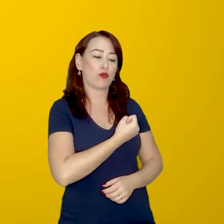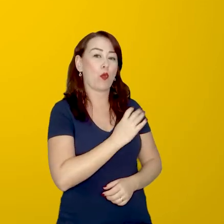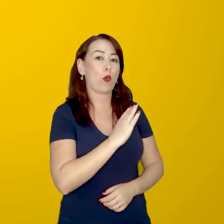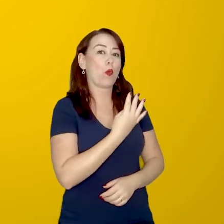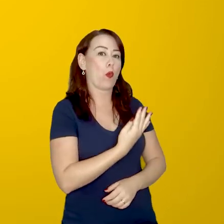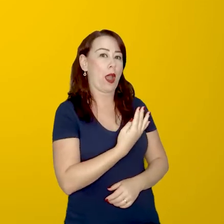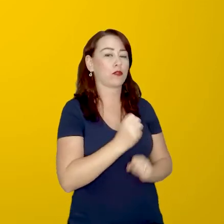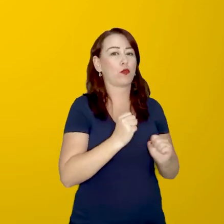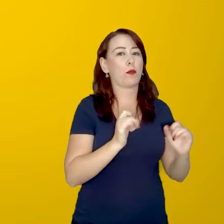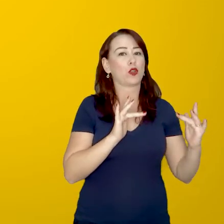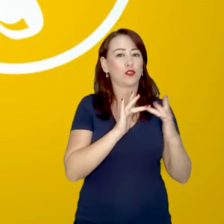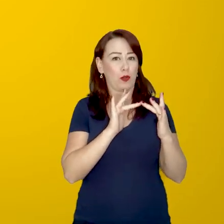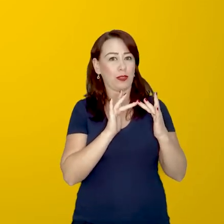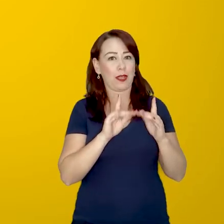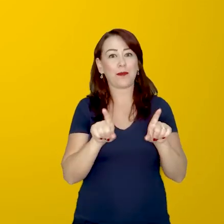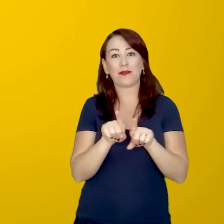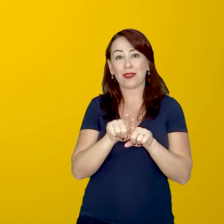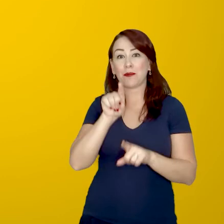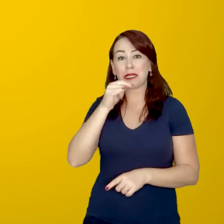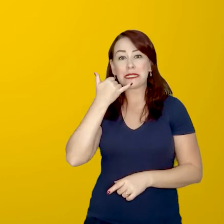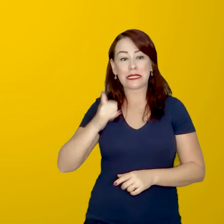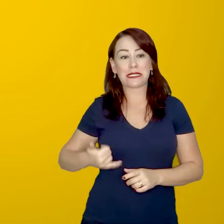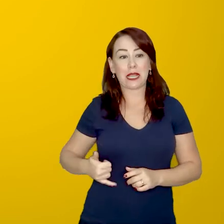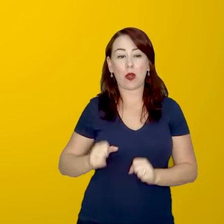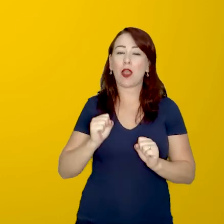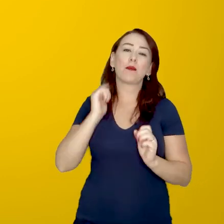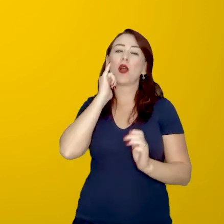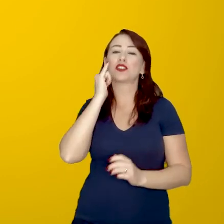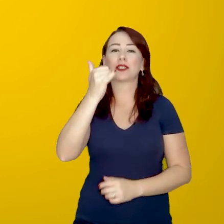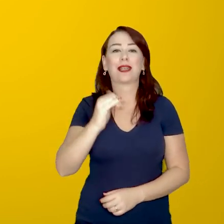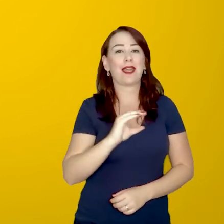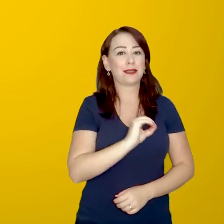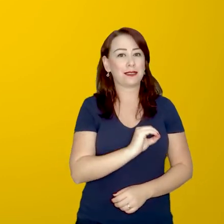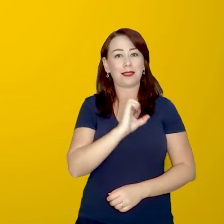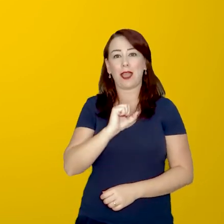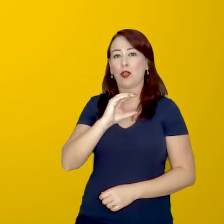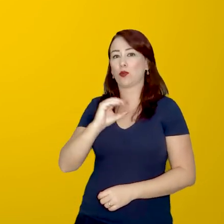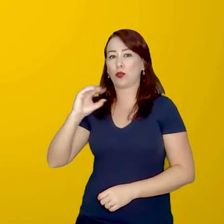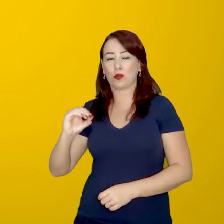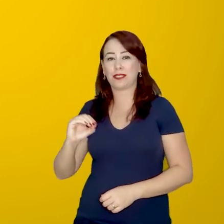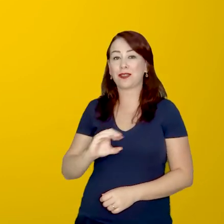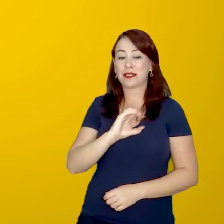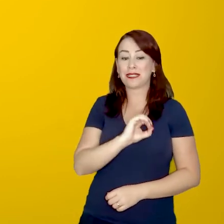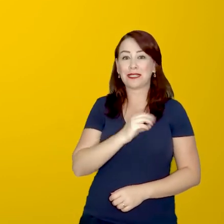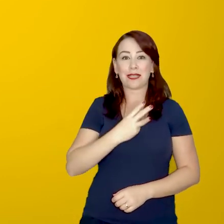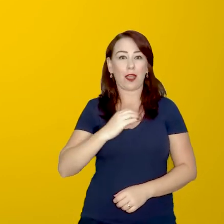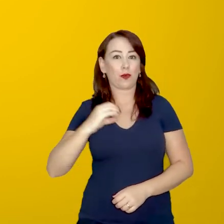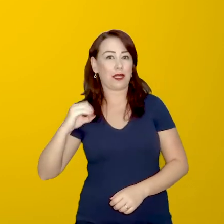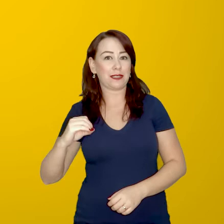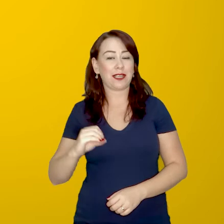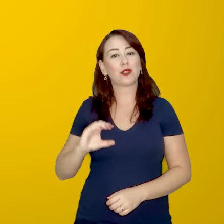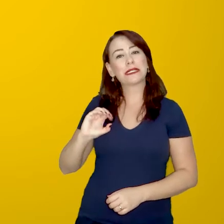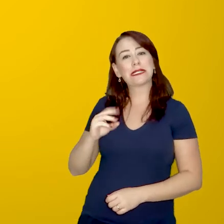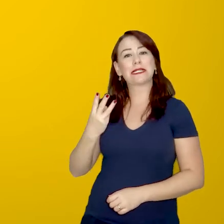4 dos rádios. Você também pode ligar do seu telefone para o número 0800 0300